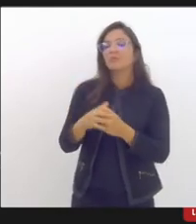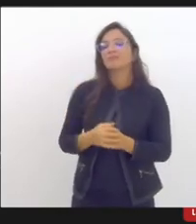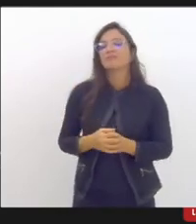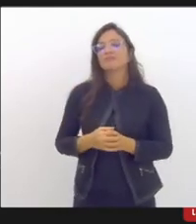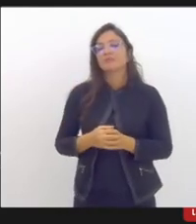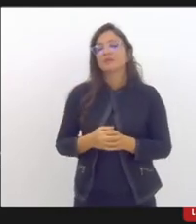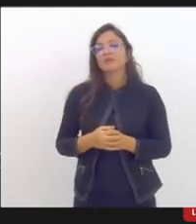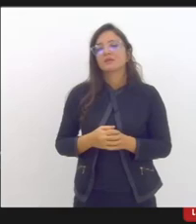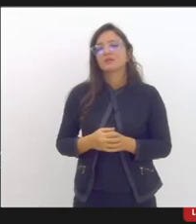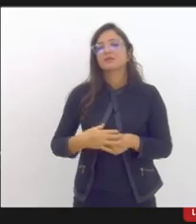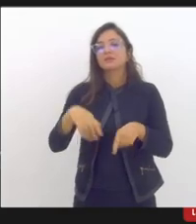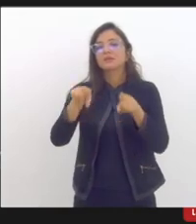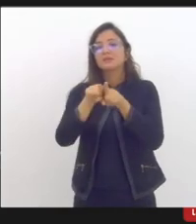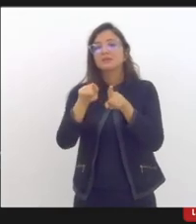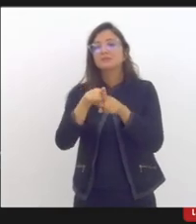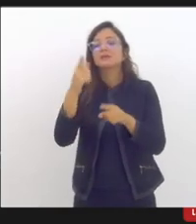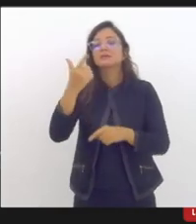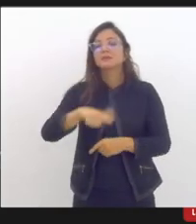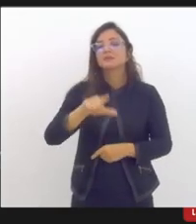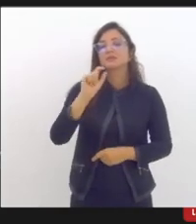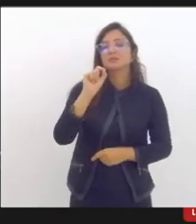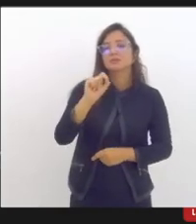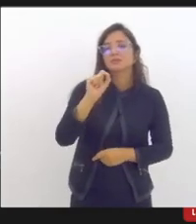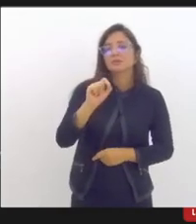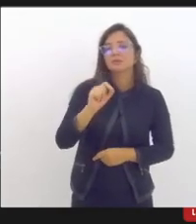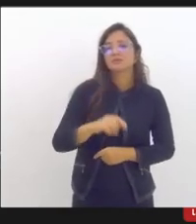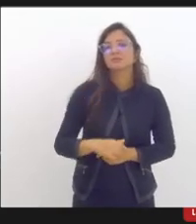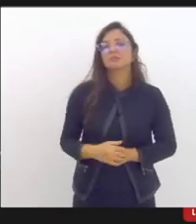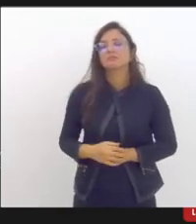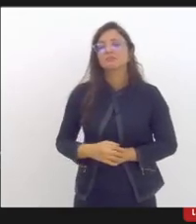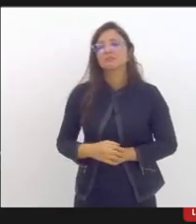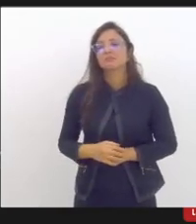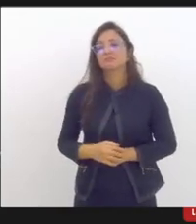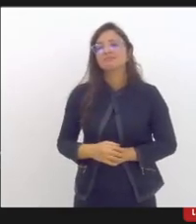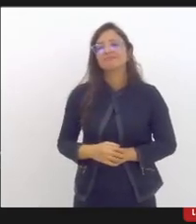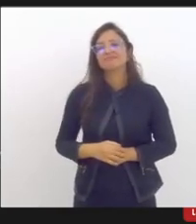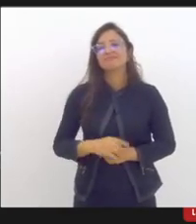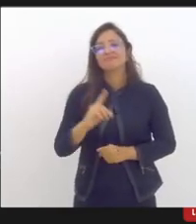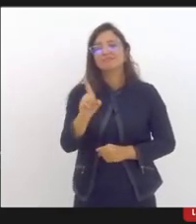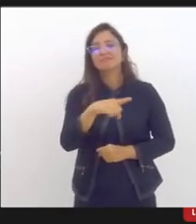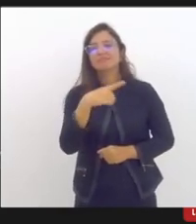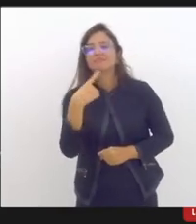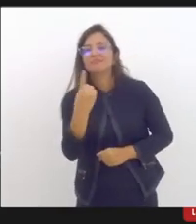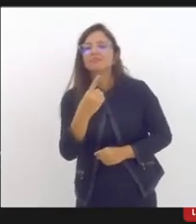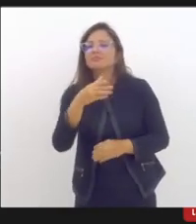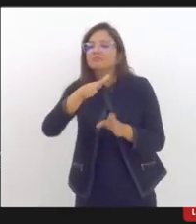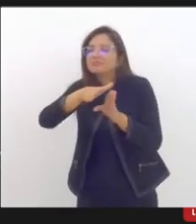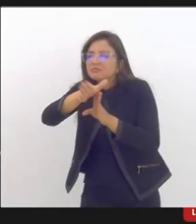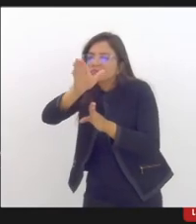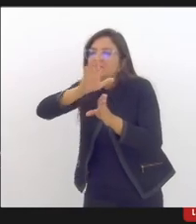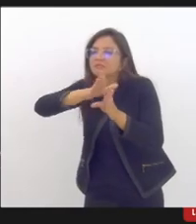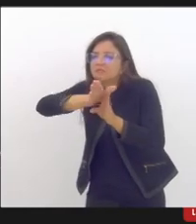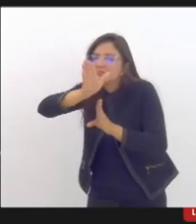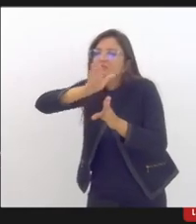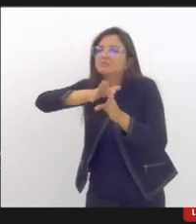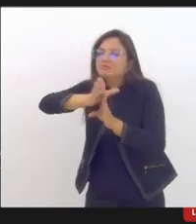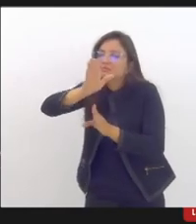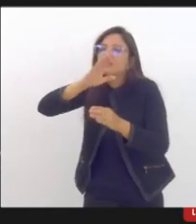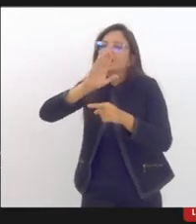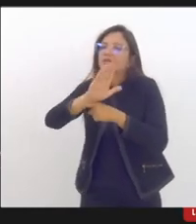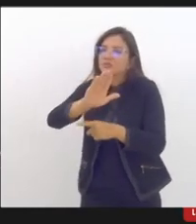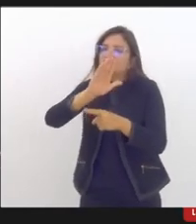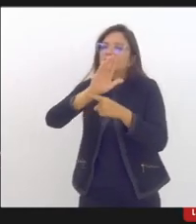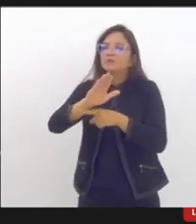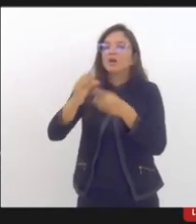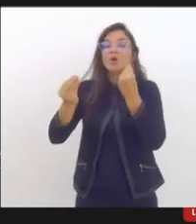e também como é o nosso cerne aqui, né? Orientando em relação ao acionamento